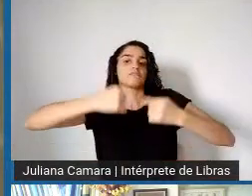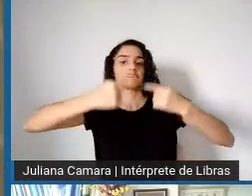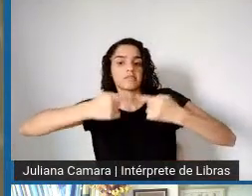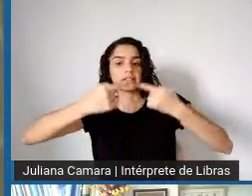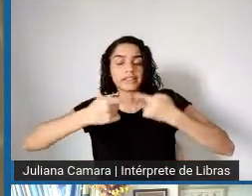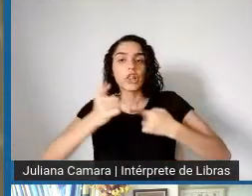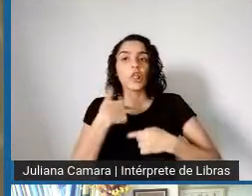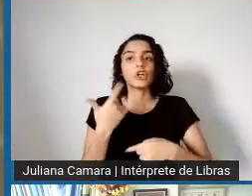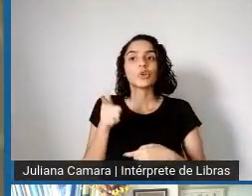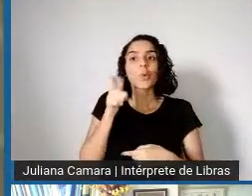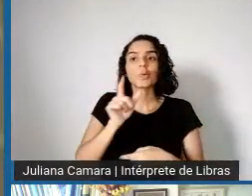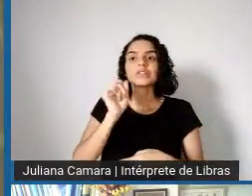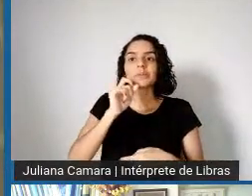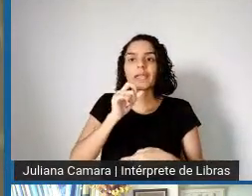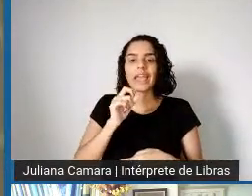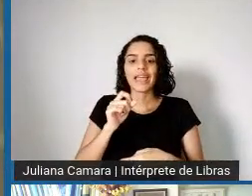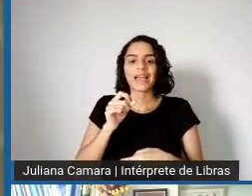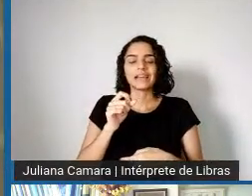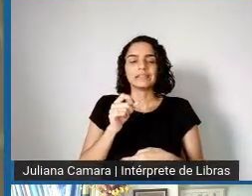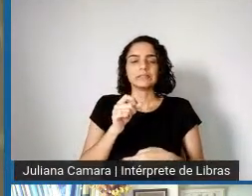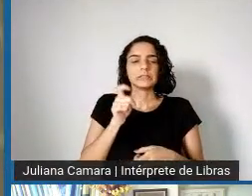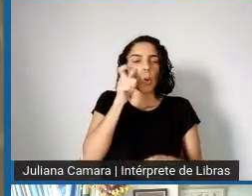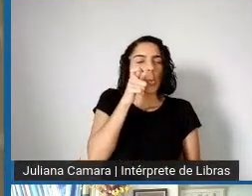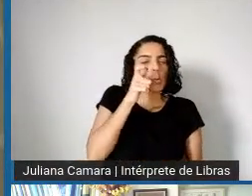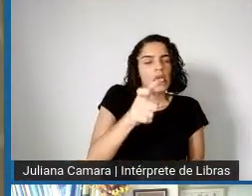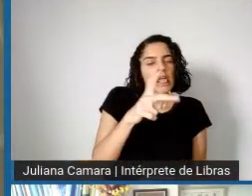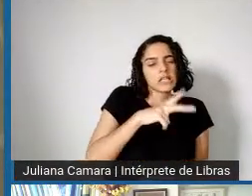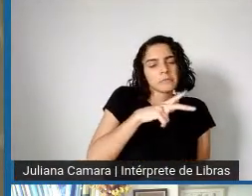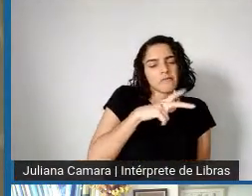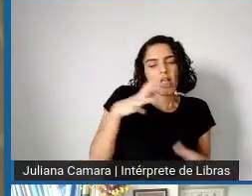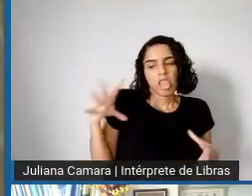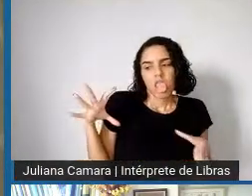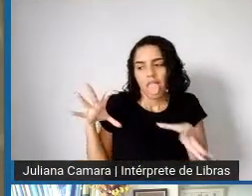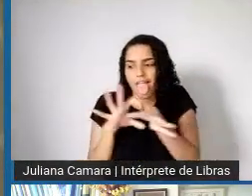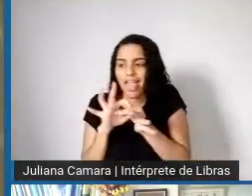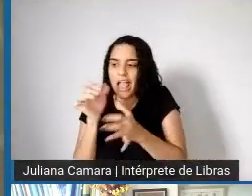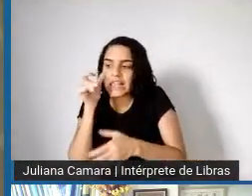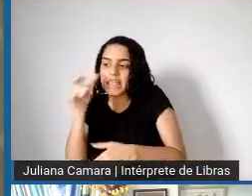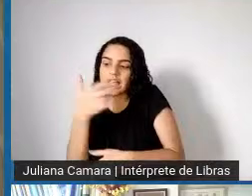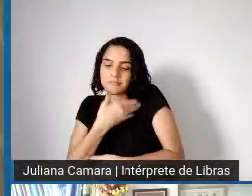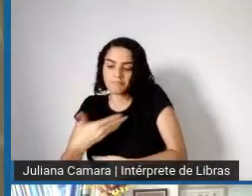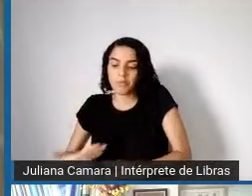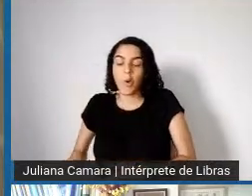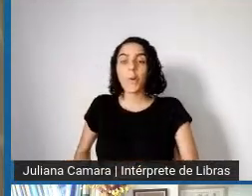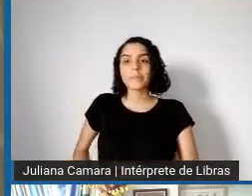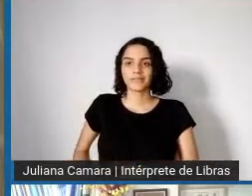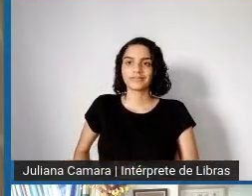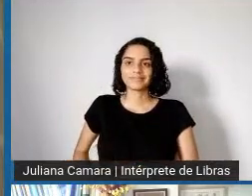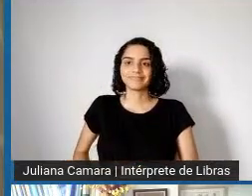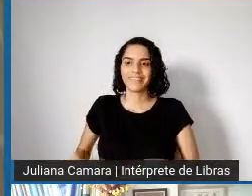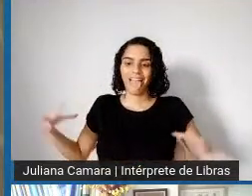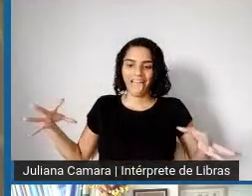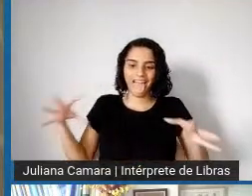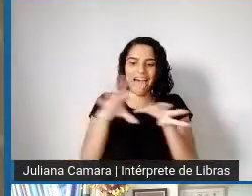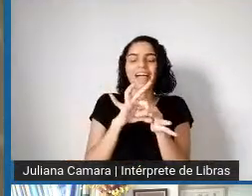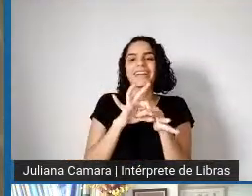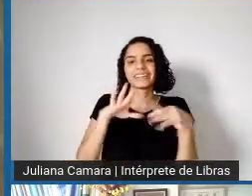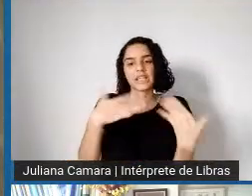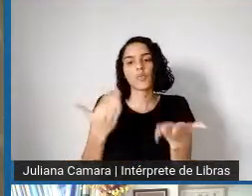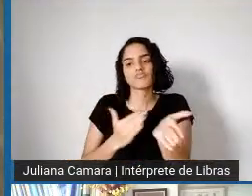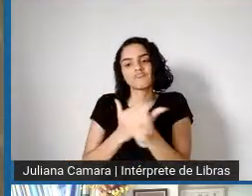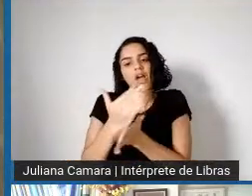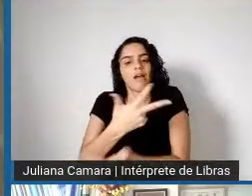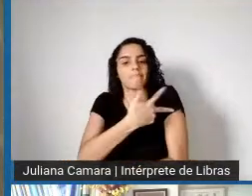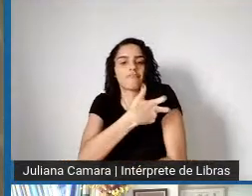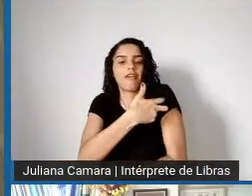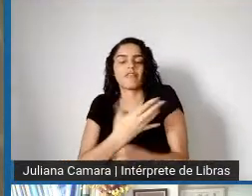privado de interesse público norteado por uma visão de Estado nacional. Por fim, eu